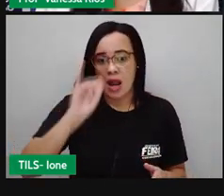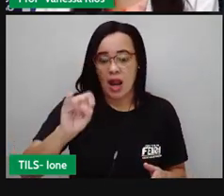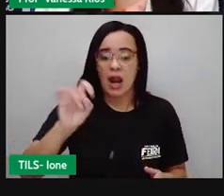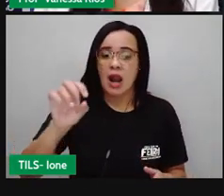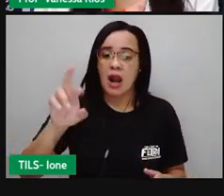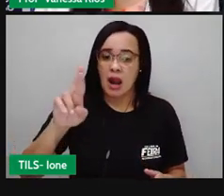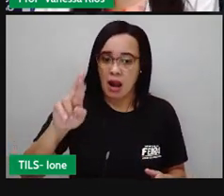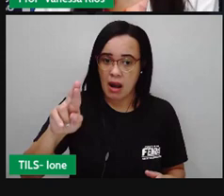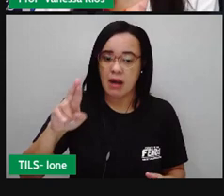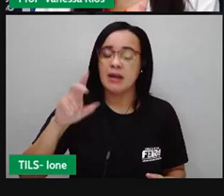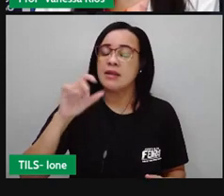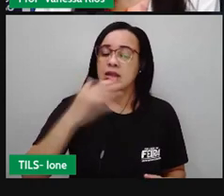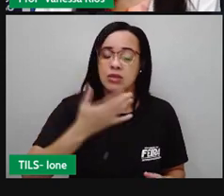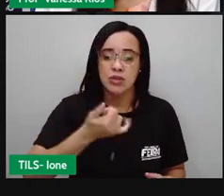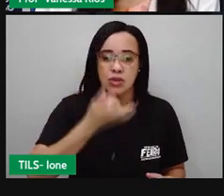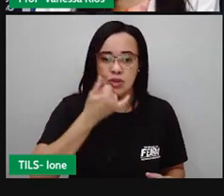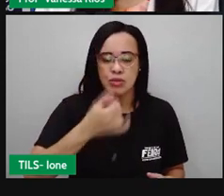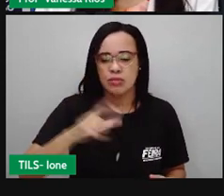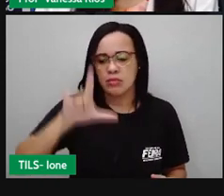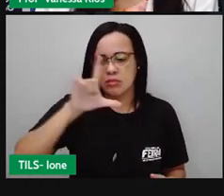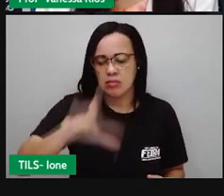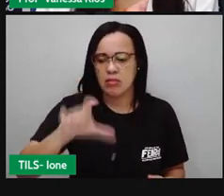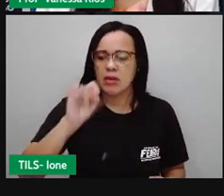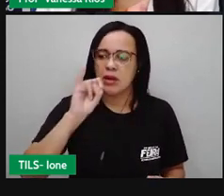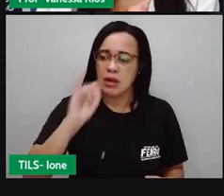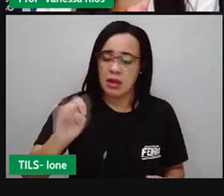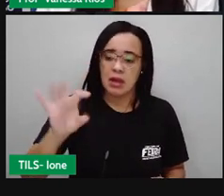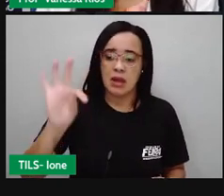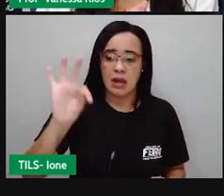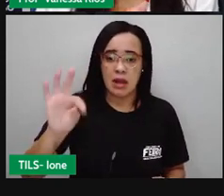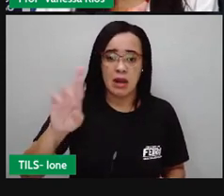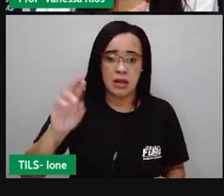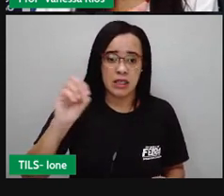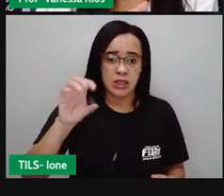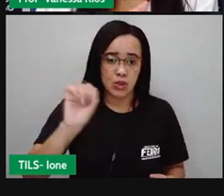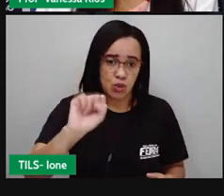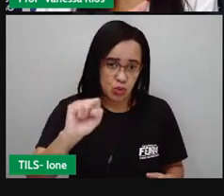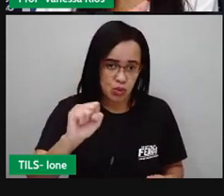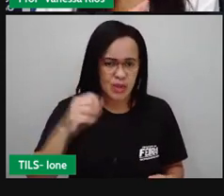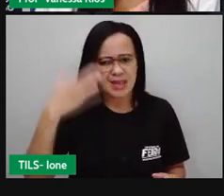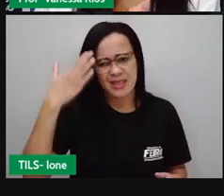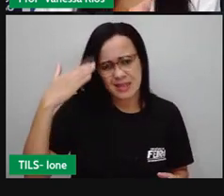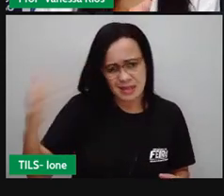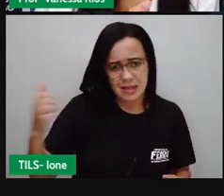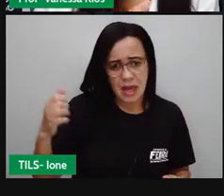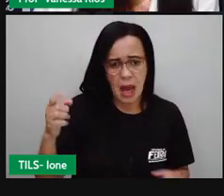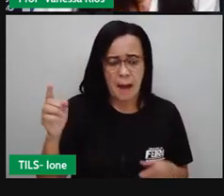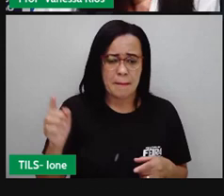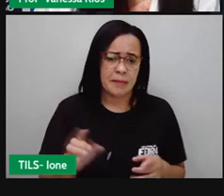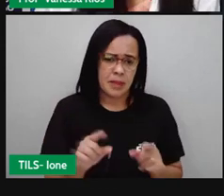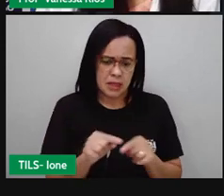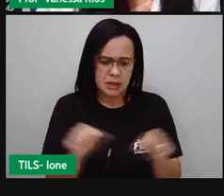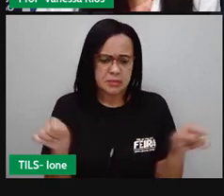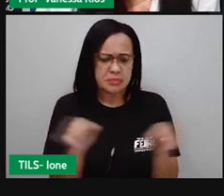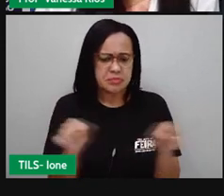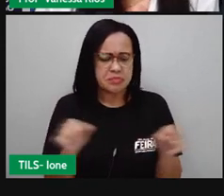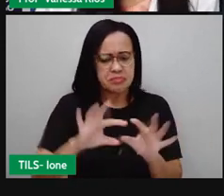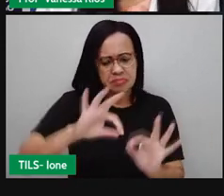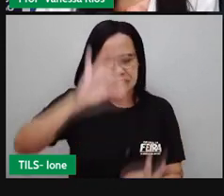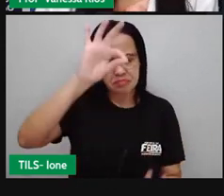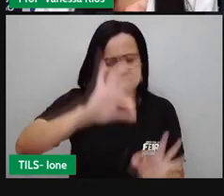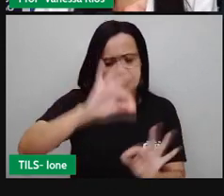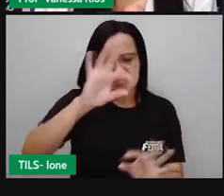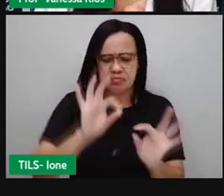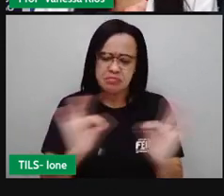pergunta. E por falar em litros, você sabe qual medida esta unidade se refere? Olha só,